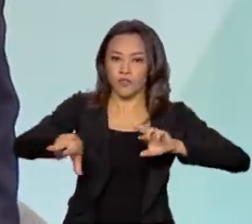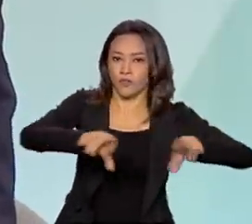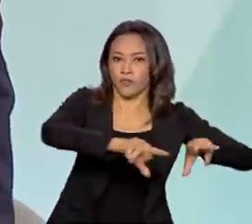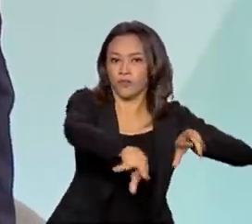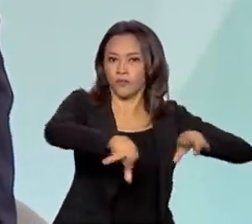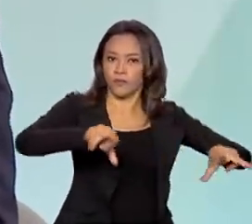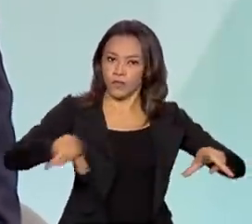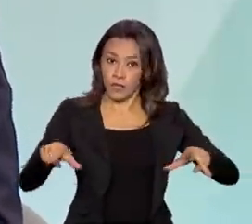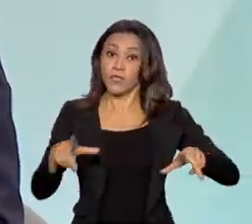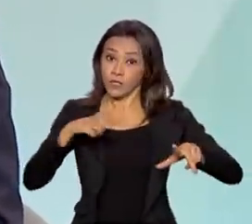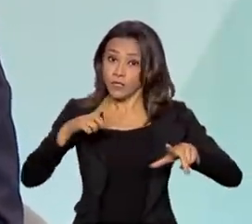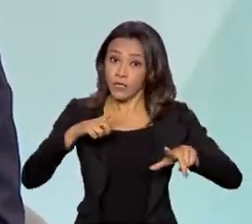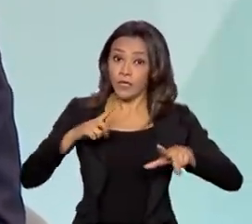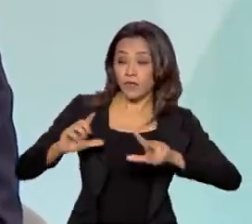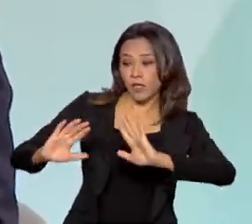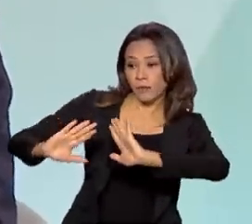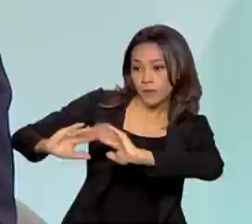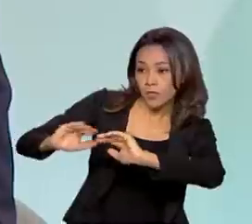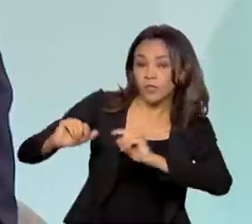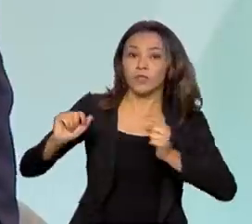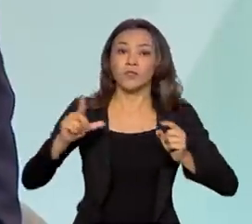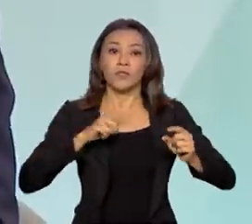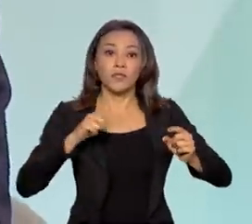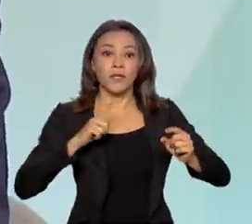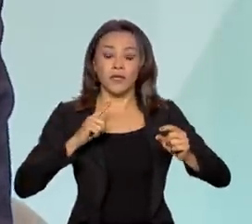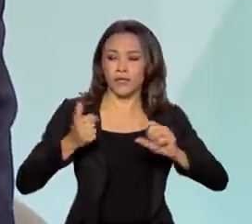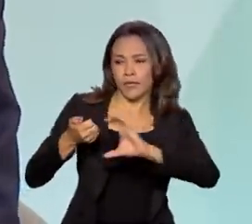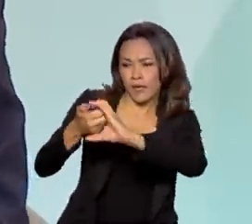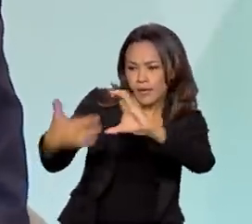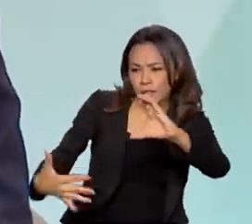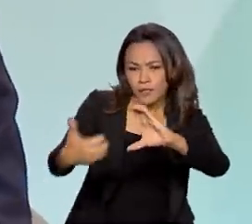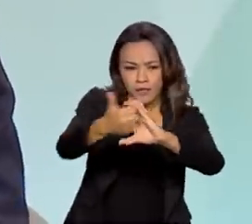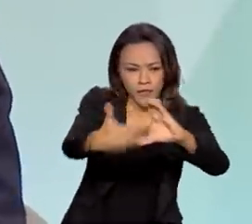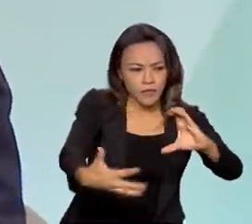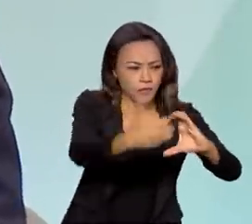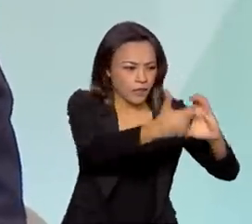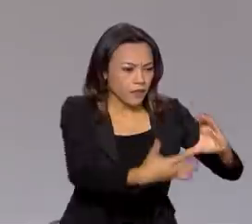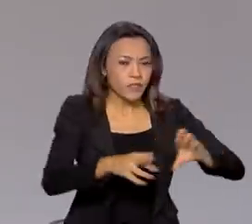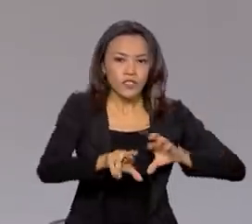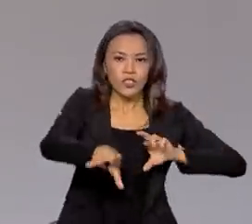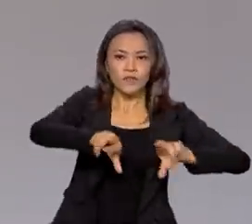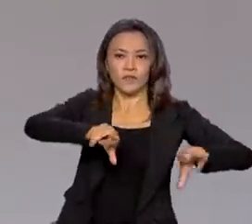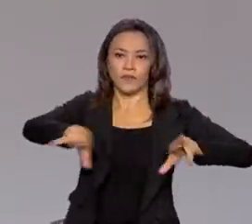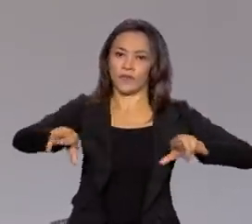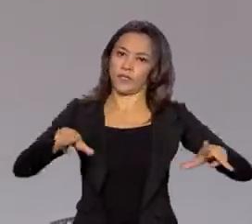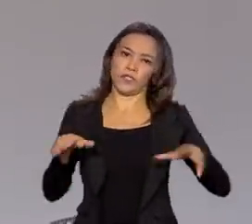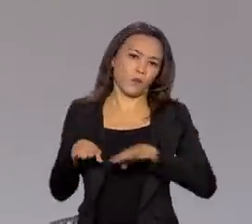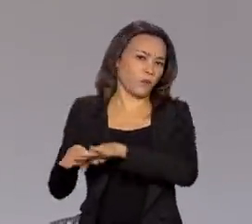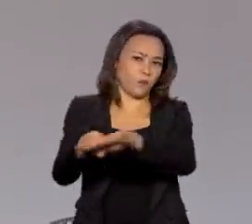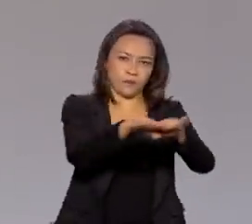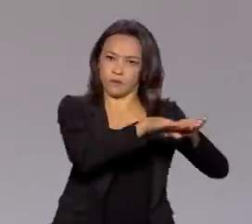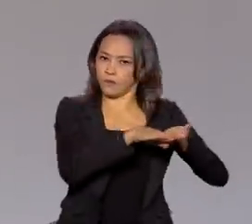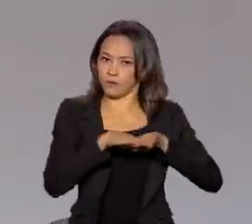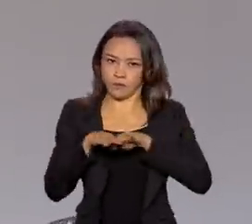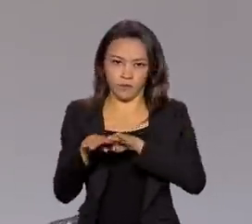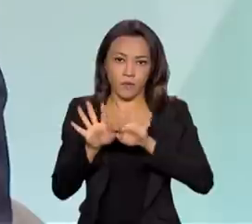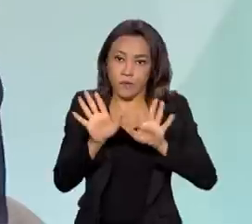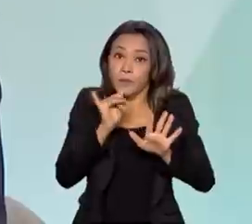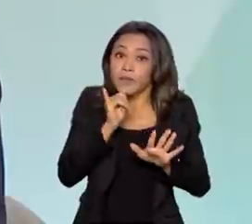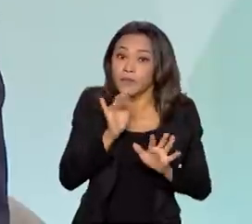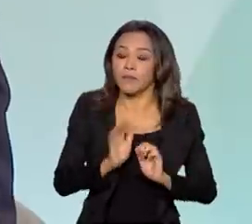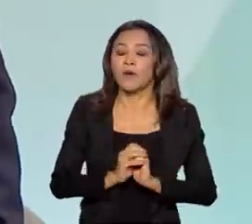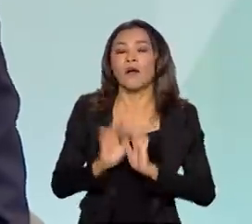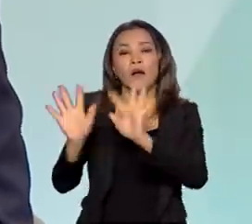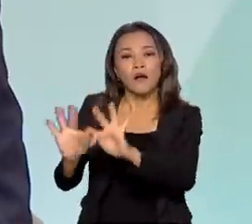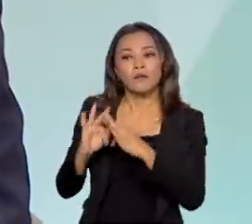que têm demandas ou condições ou situações diferentes serem atendidas. Então, para uma família, por